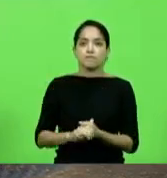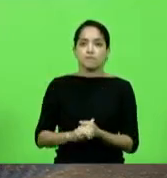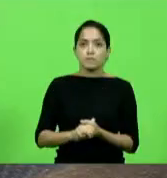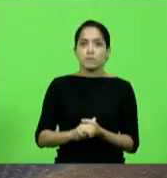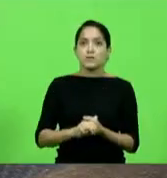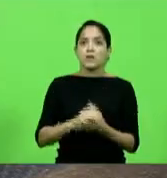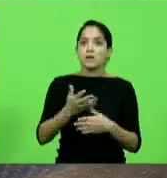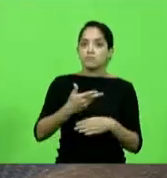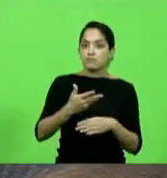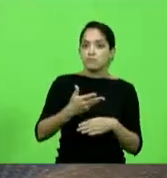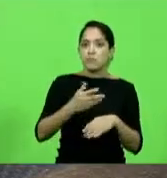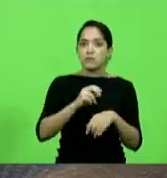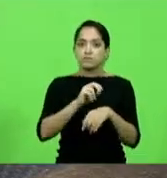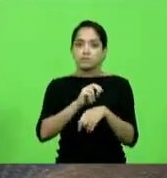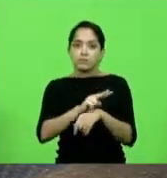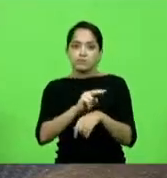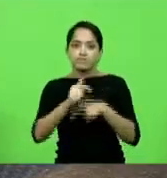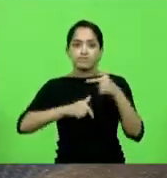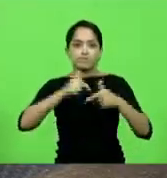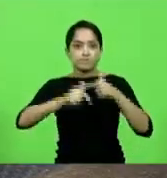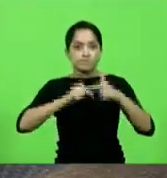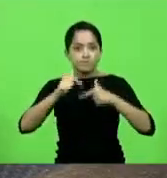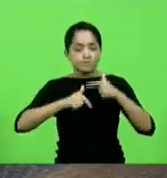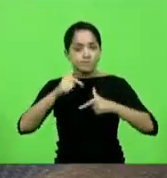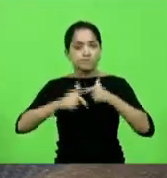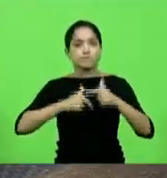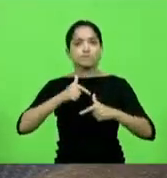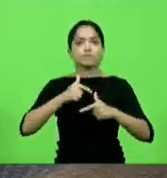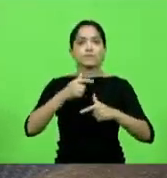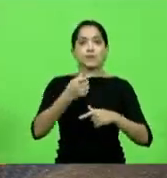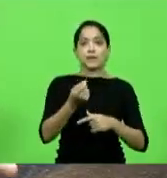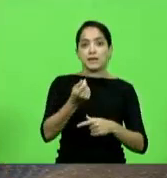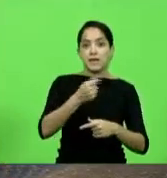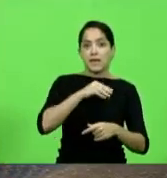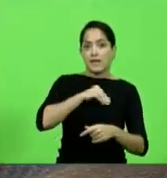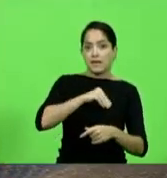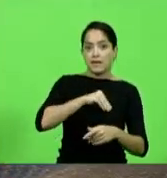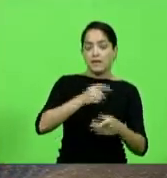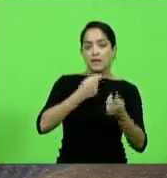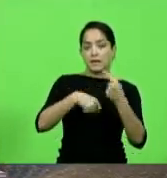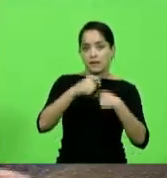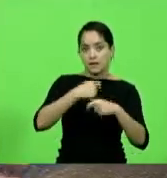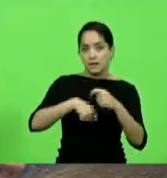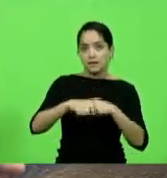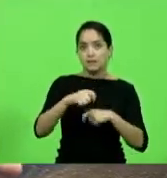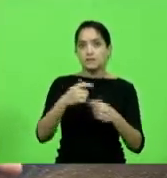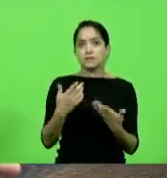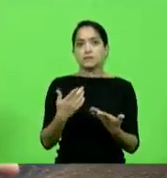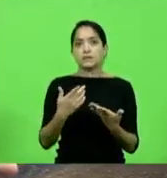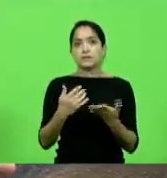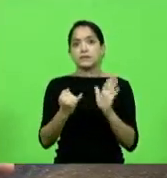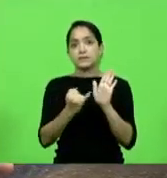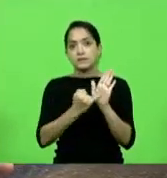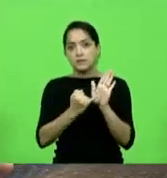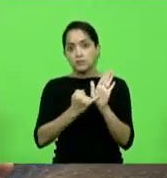geração de emprego na geração de renda na geração de tributos